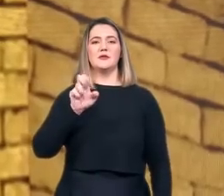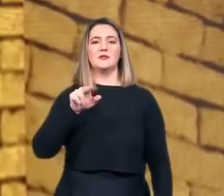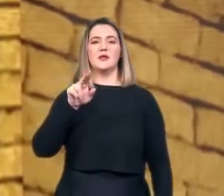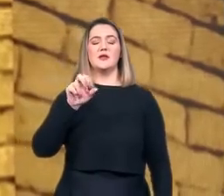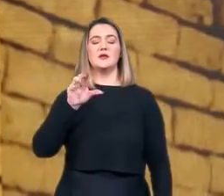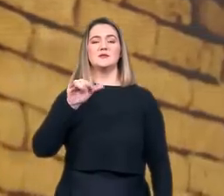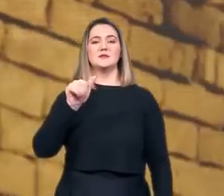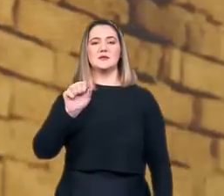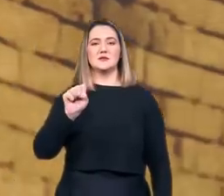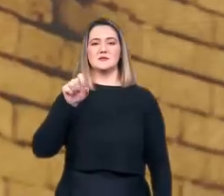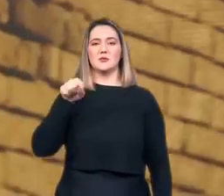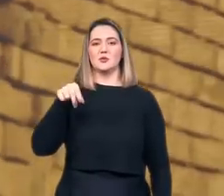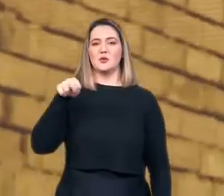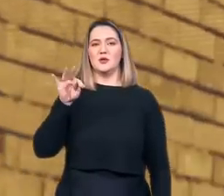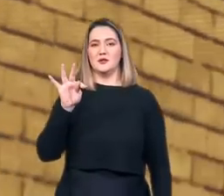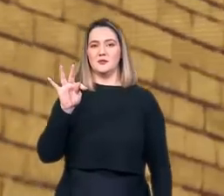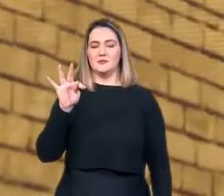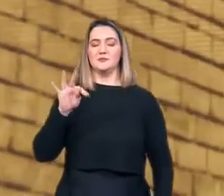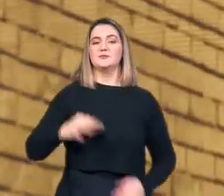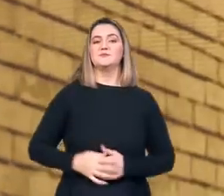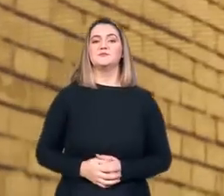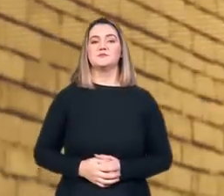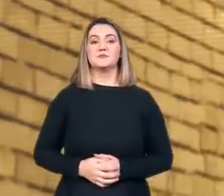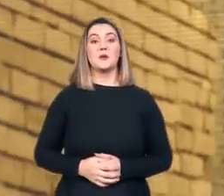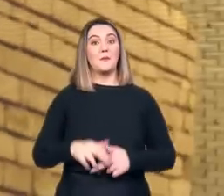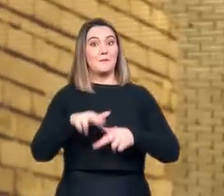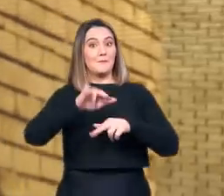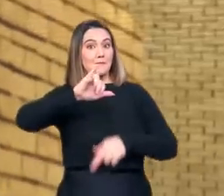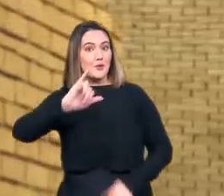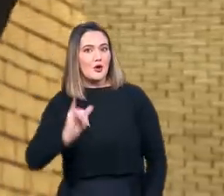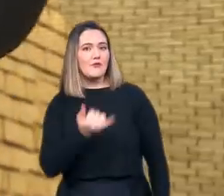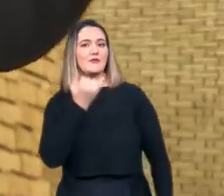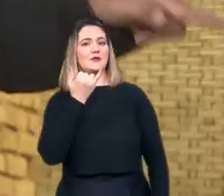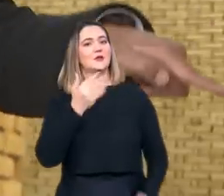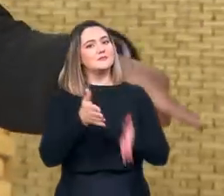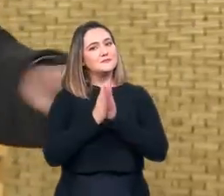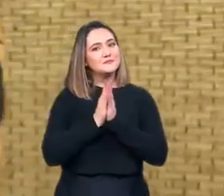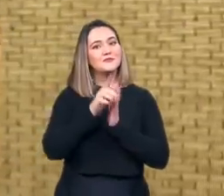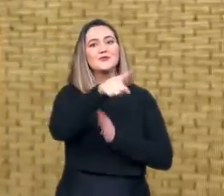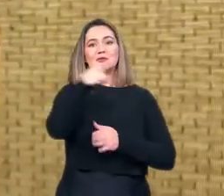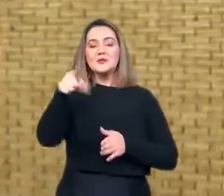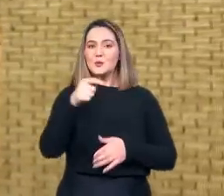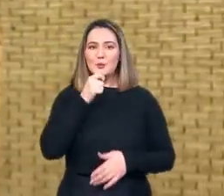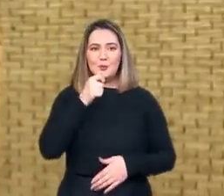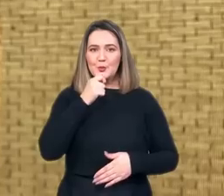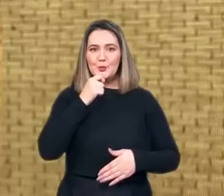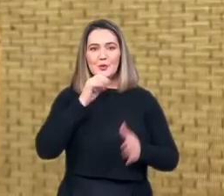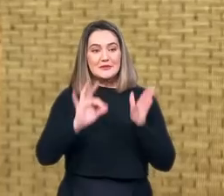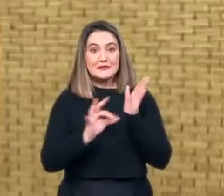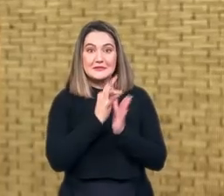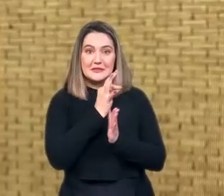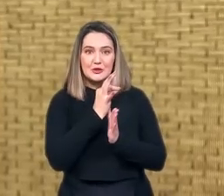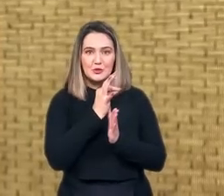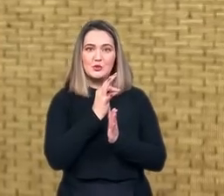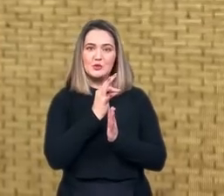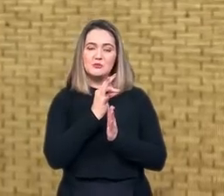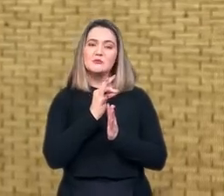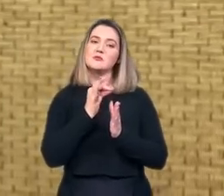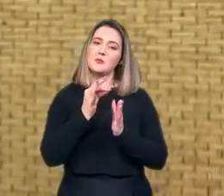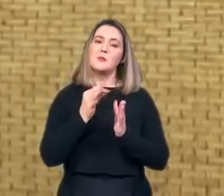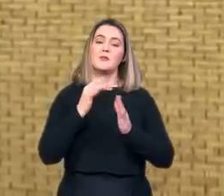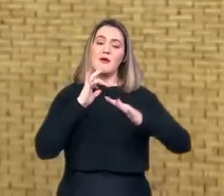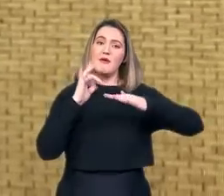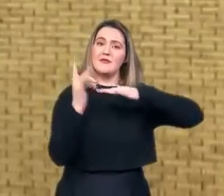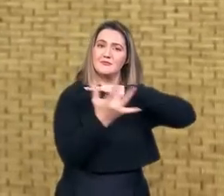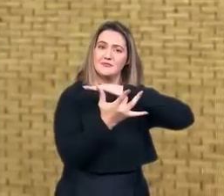Aliás, aproveitando o ensejo, se você ainda não é inscrito no canal do programa Evidências no YouTube, eu convido você a fazer parte de nossa rede